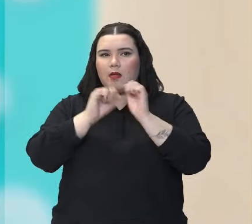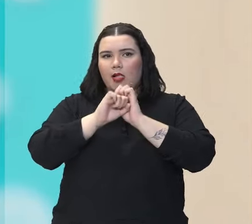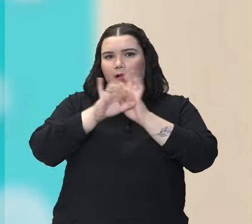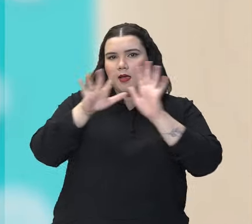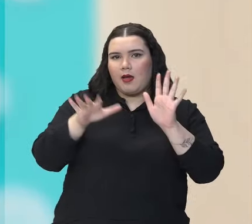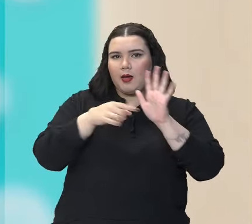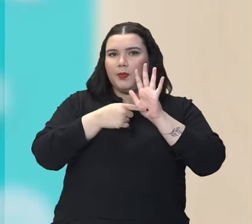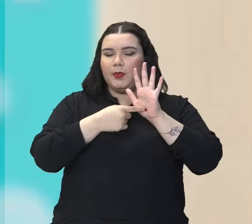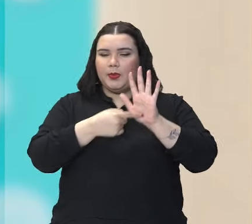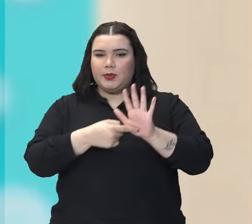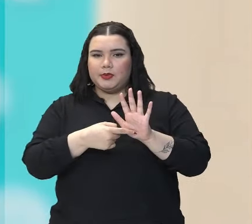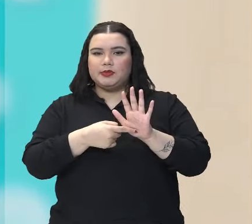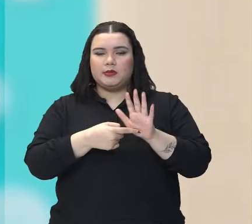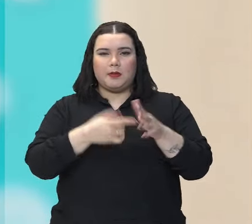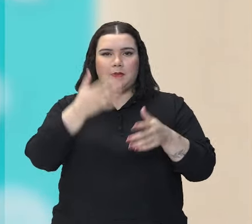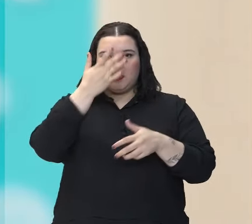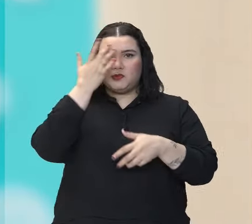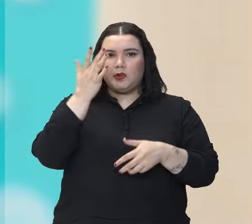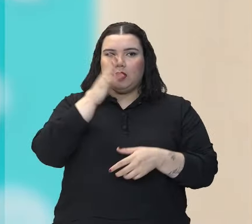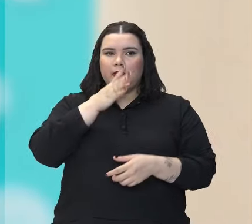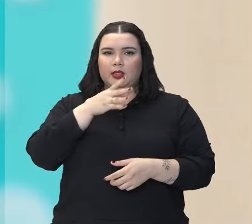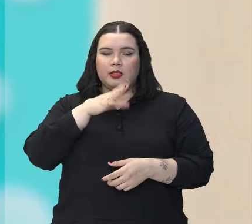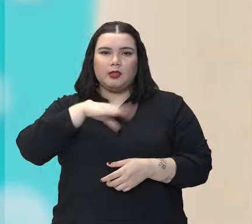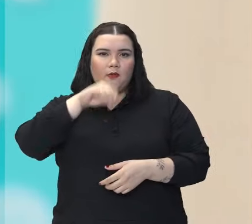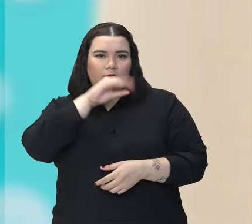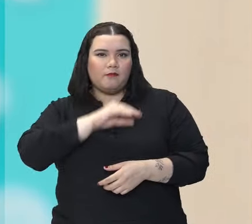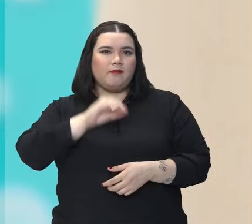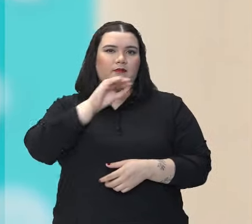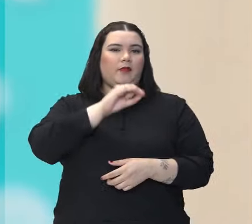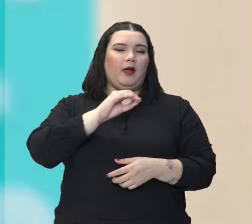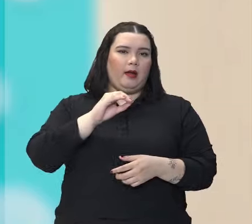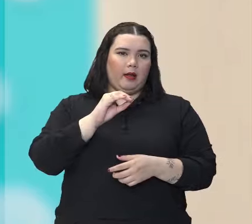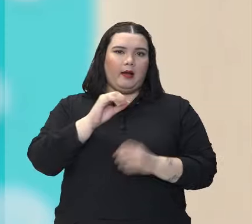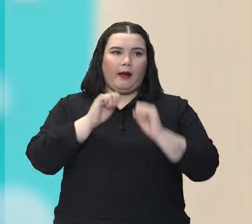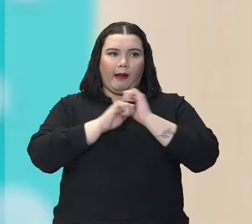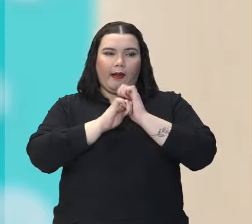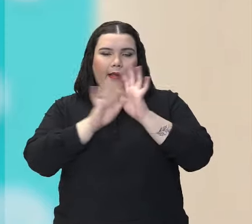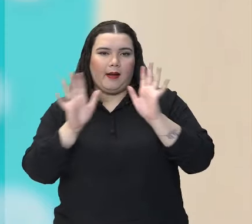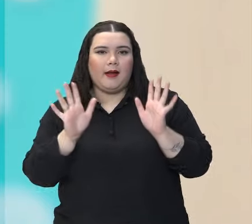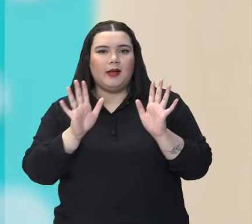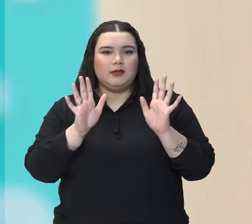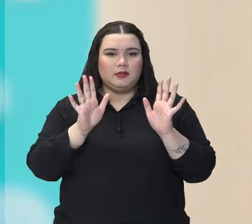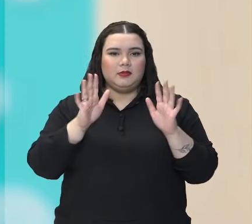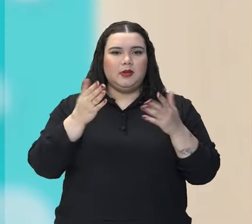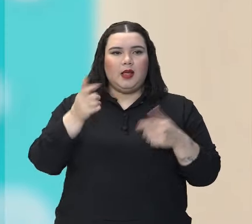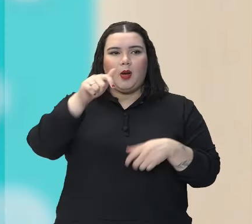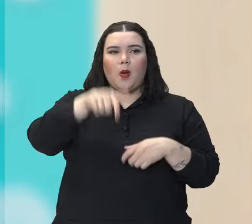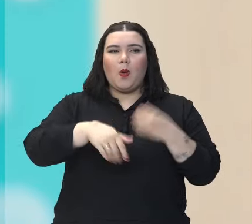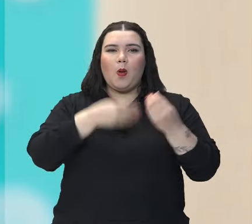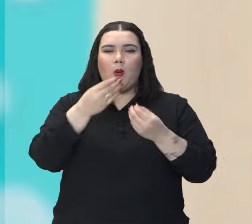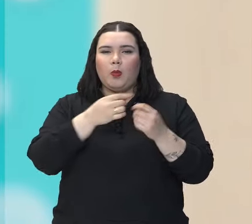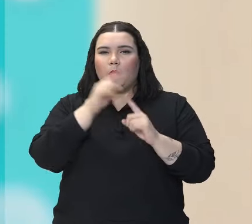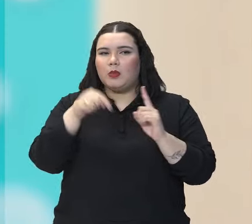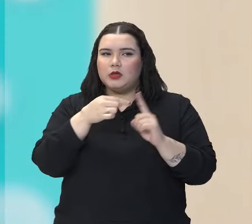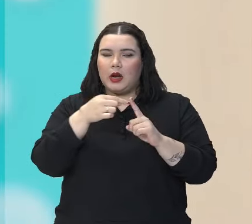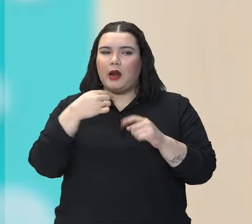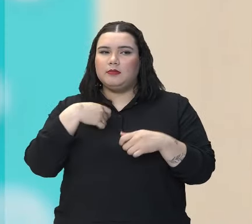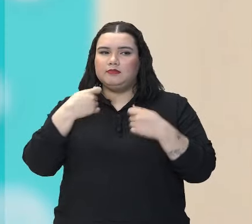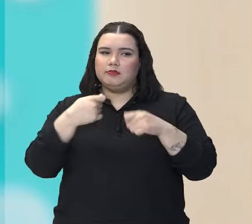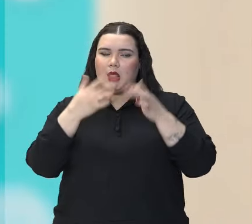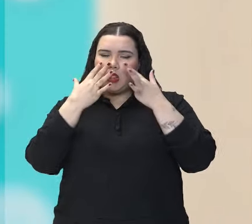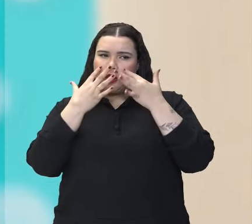não está claro. Então, é para você realmente identificar a intenção daquela pessoa que está conversando com você.